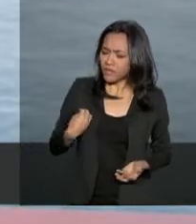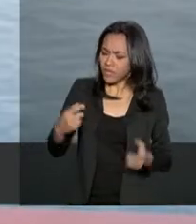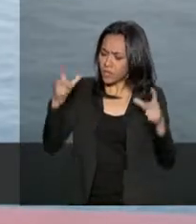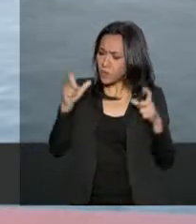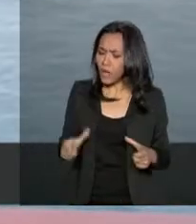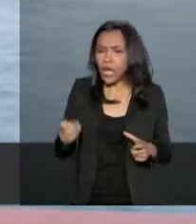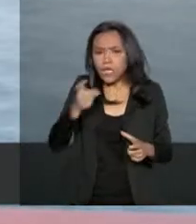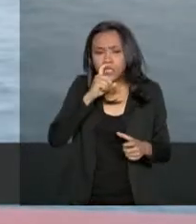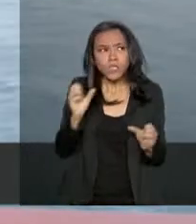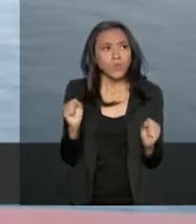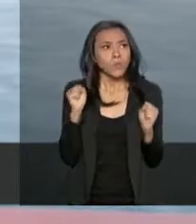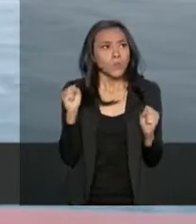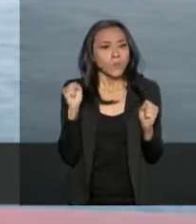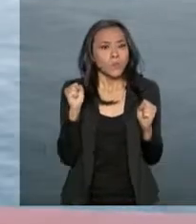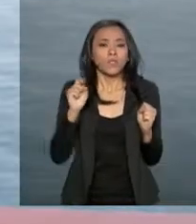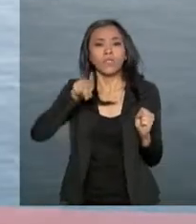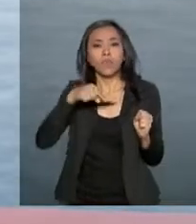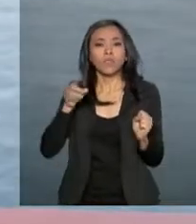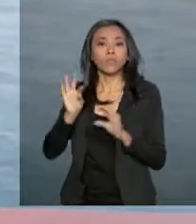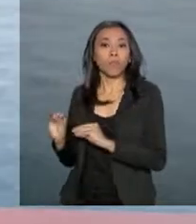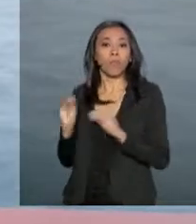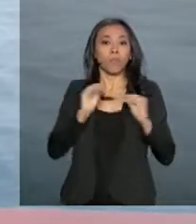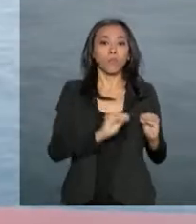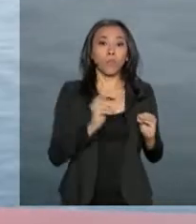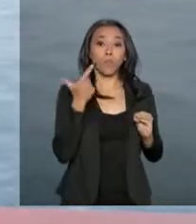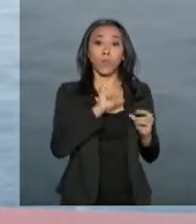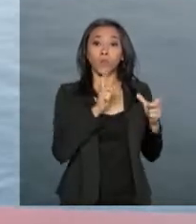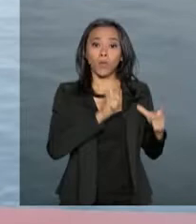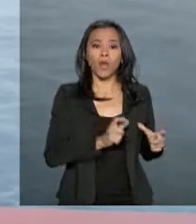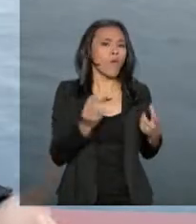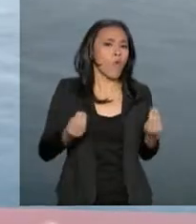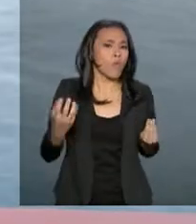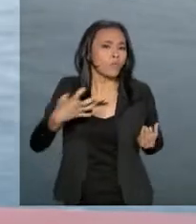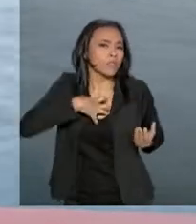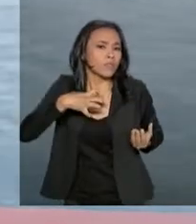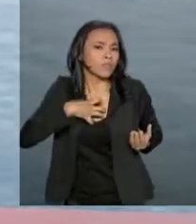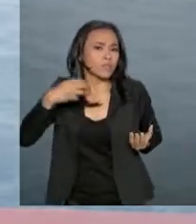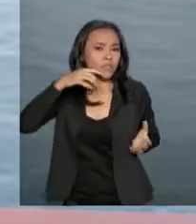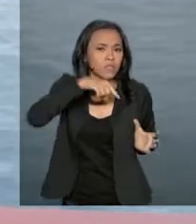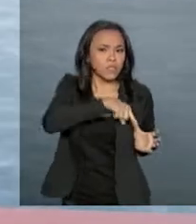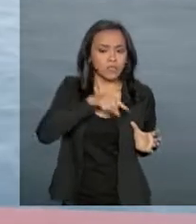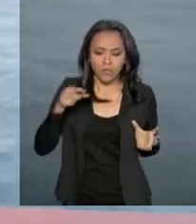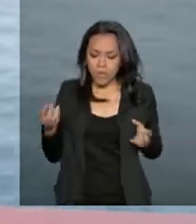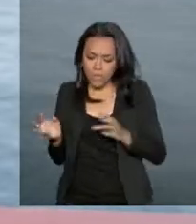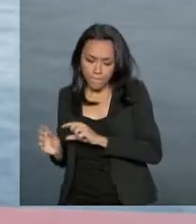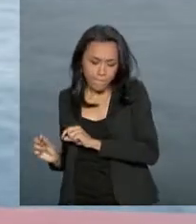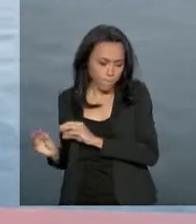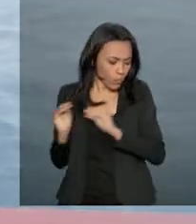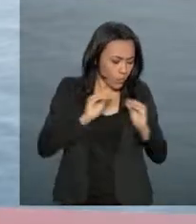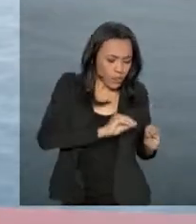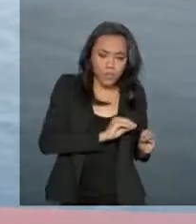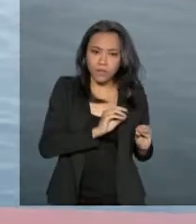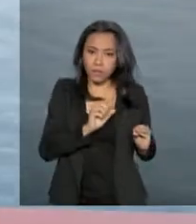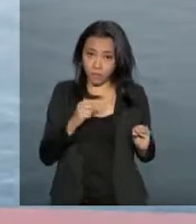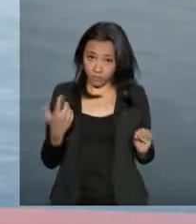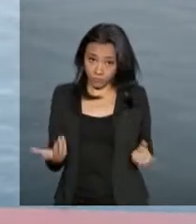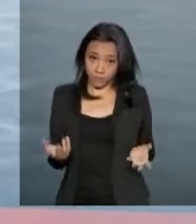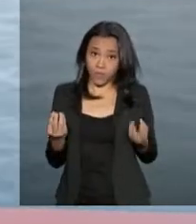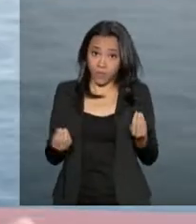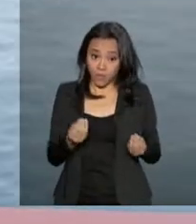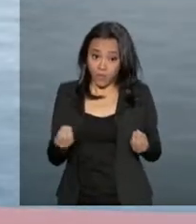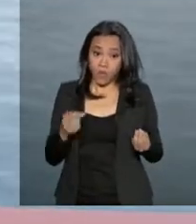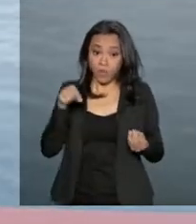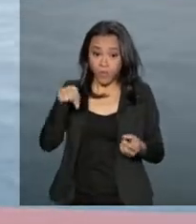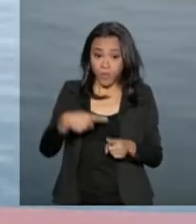a futuras mudanças no ambiente. Com o aumento da ocupação humana na Antártica, você tem problemas com poluição, tanto